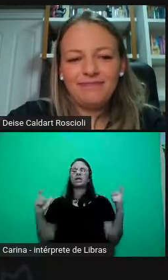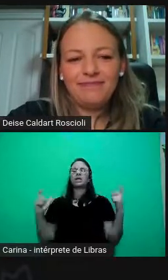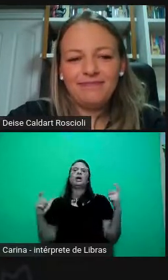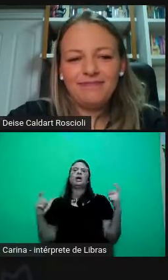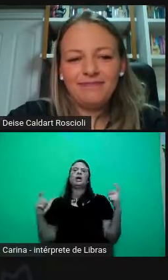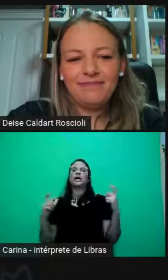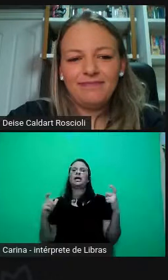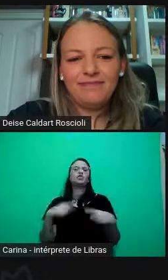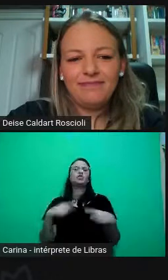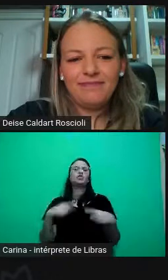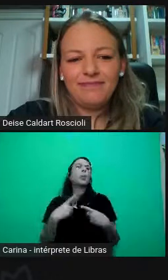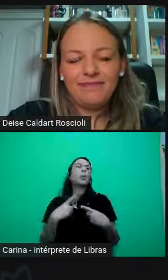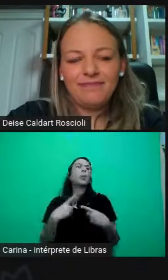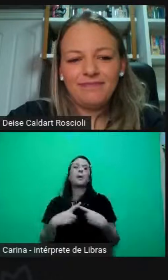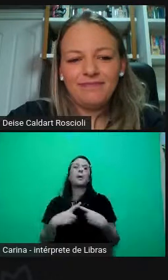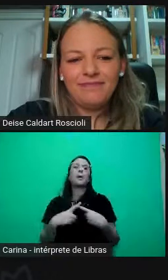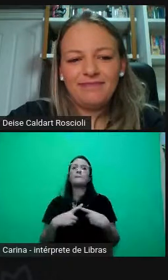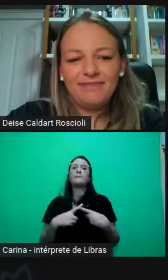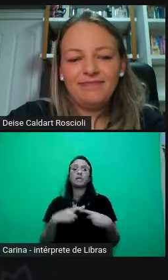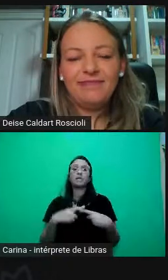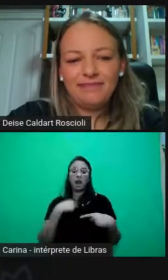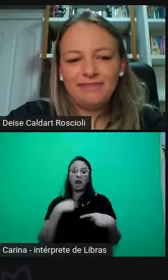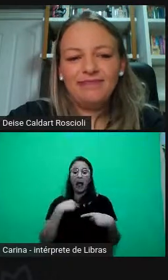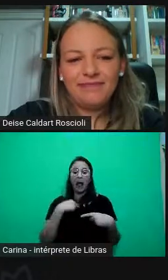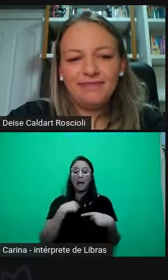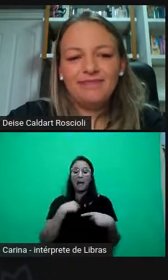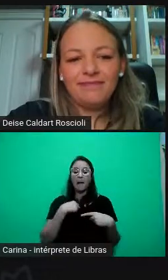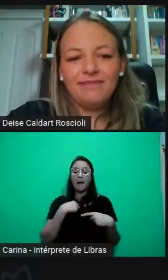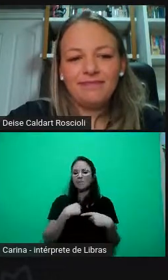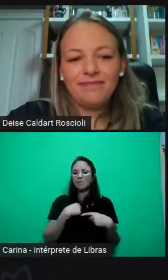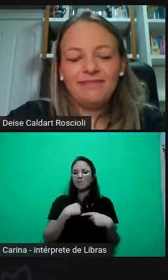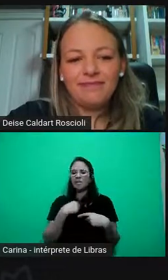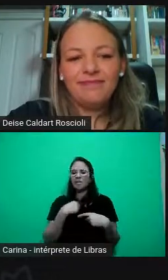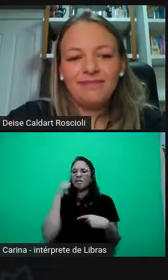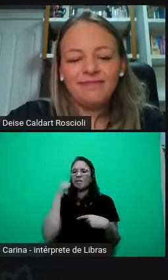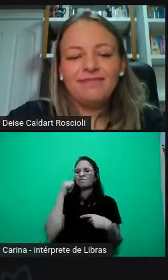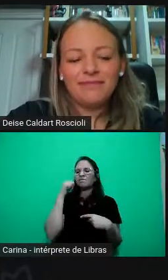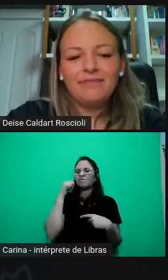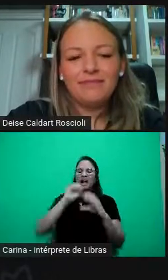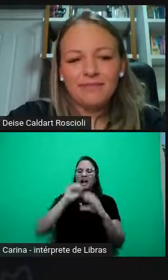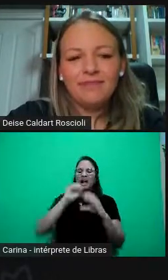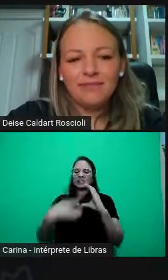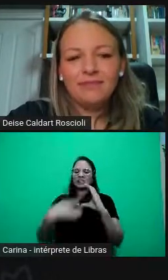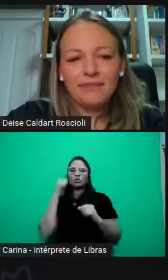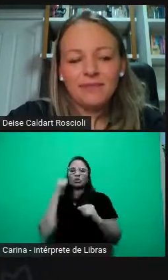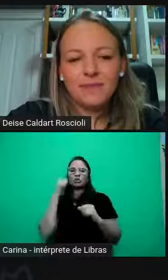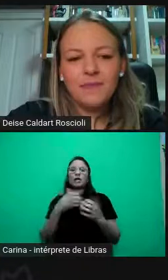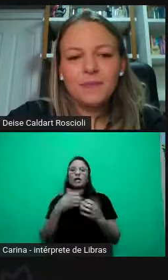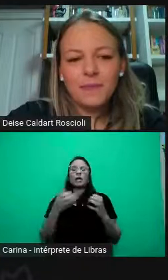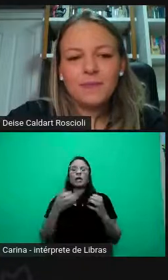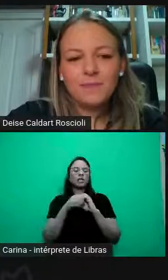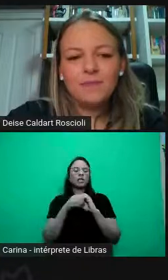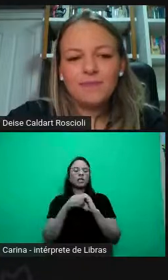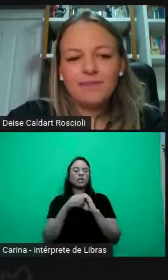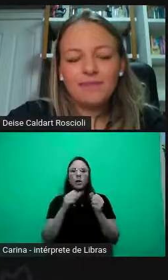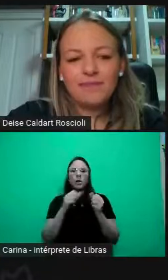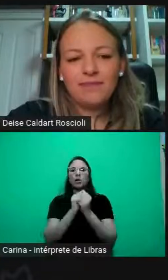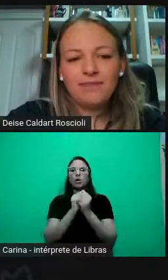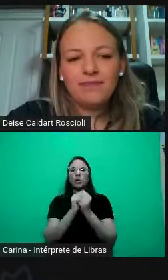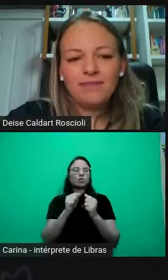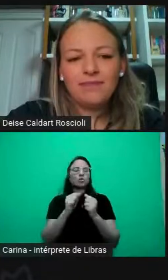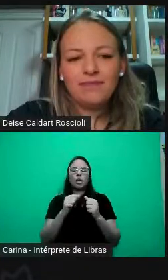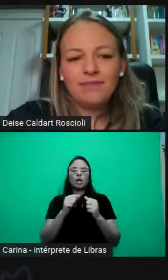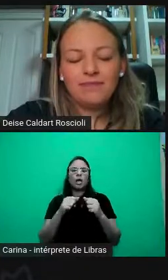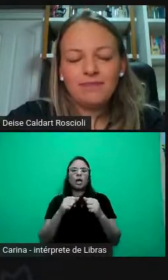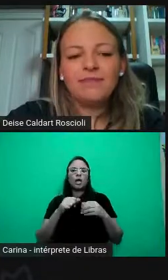eu quero que a minha feminilidade desapareça, elas não usaram esse termo, mas seria isso, eu quero que a minha feminilidade desapareça, eu quero que não me vejam